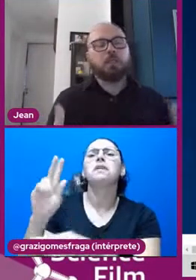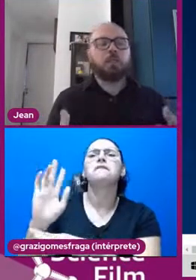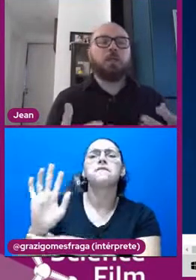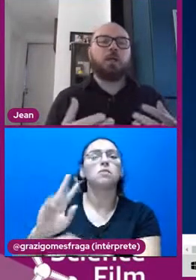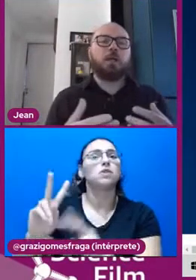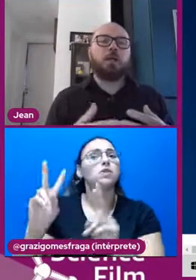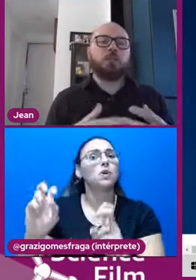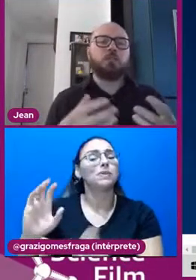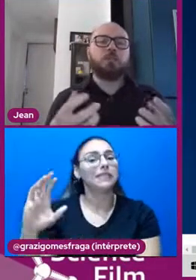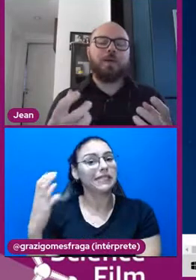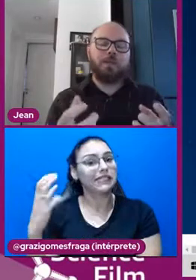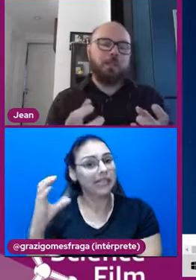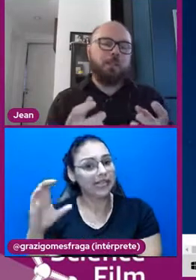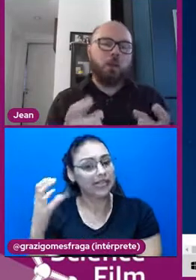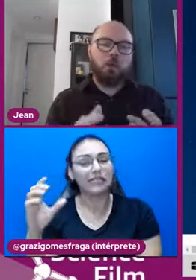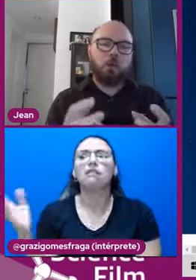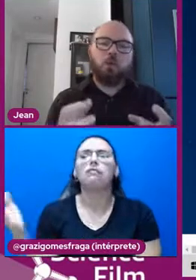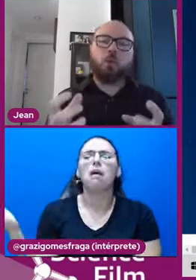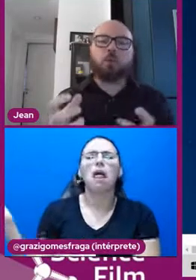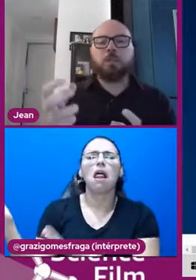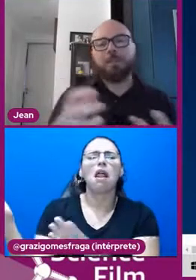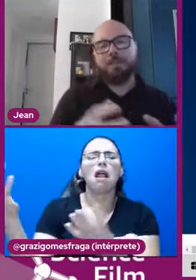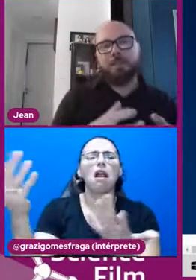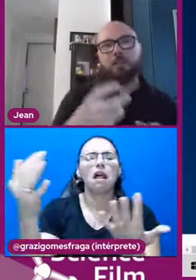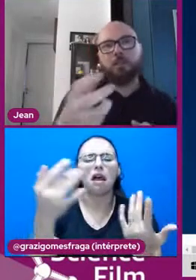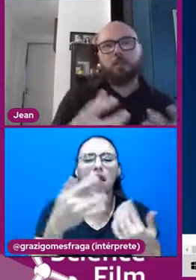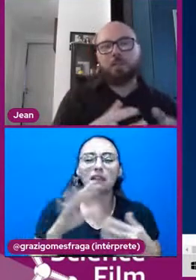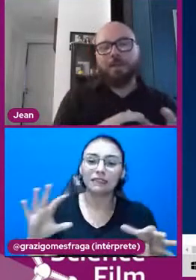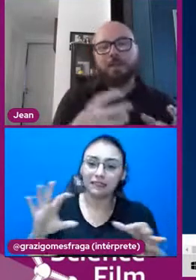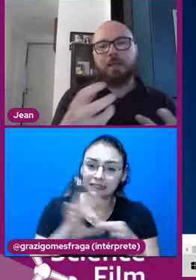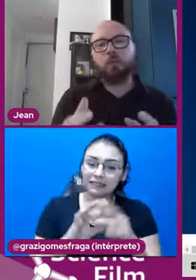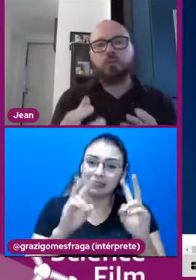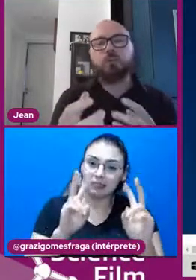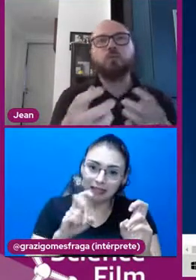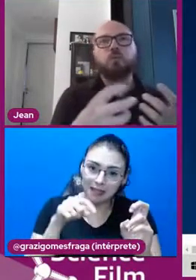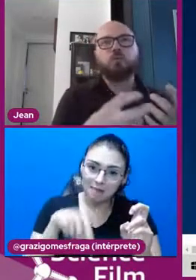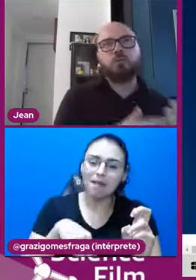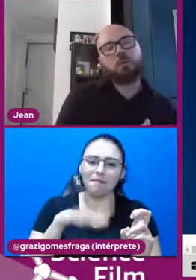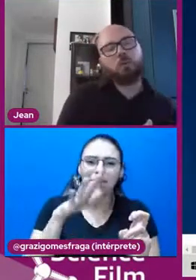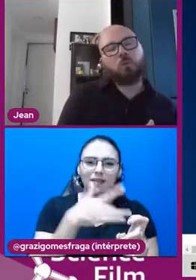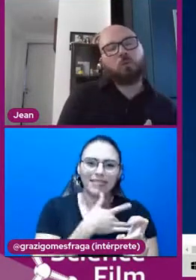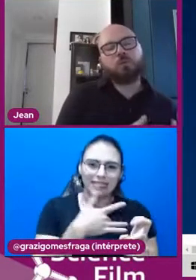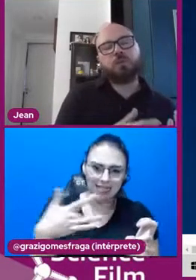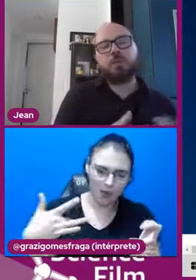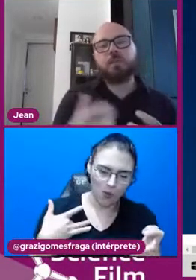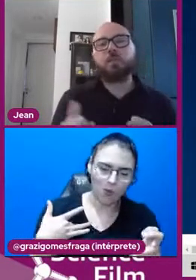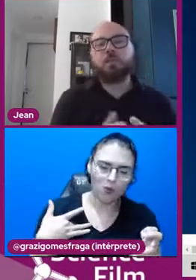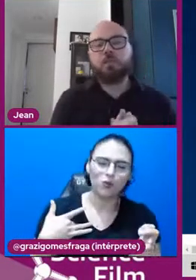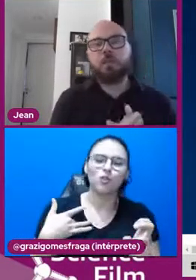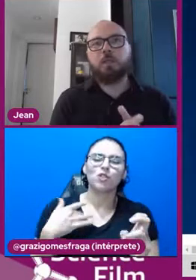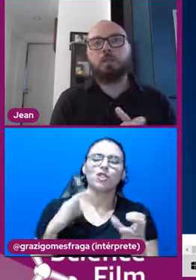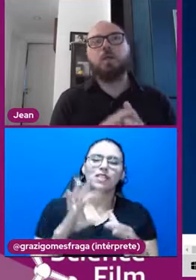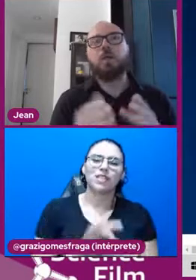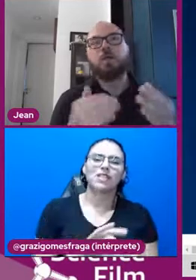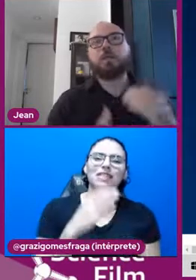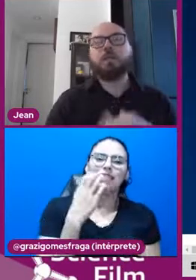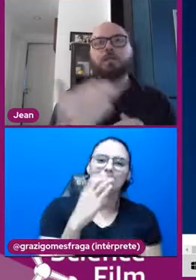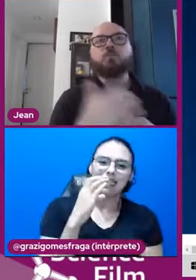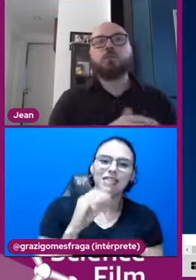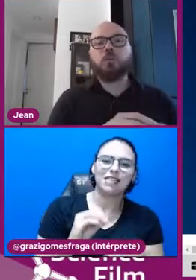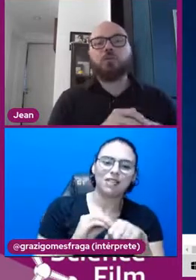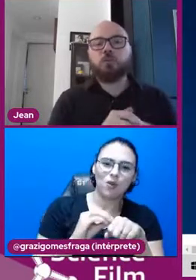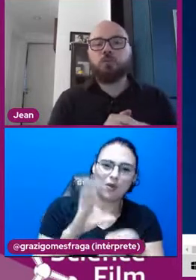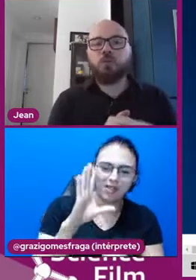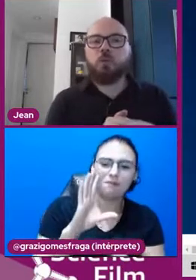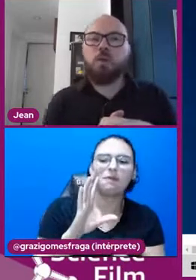e que se tivessem algo a ver com o tema desse ano que é mais saúde com ciência e conhecimento, que